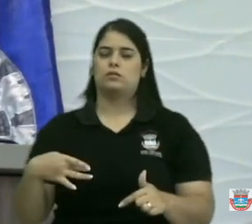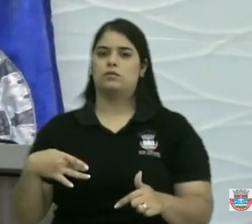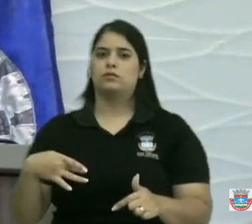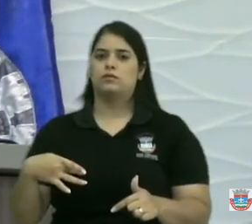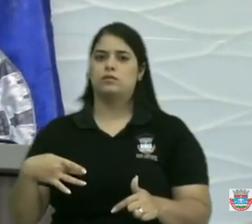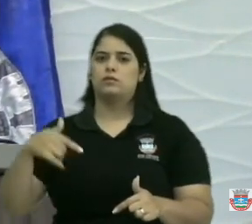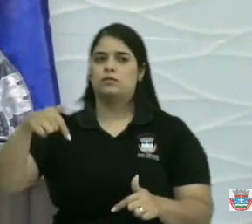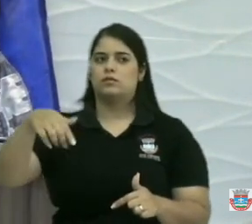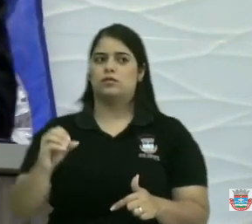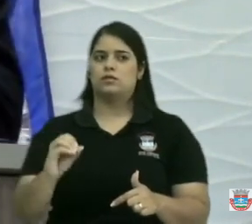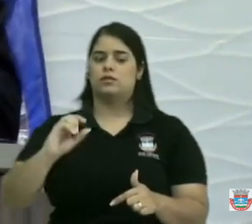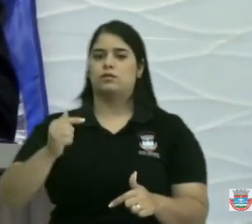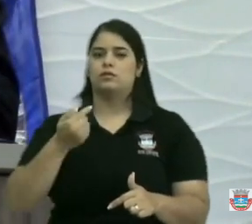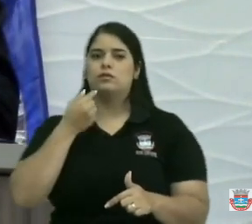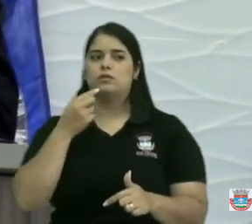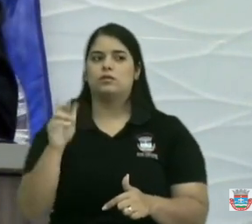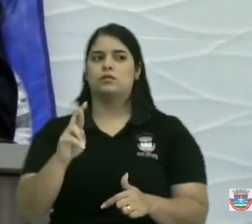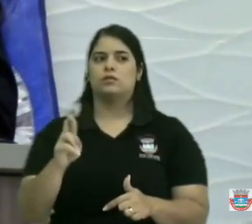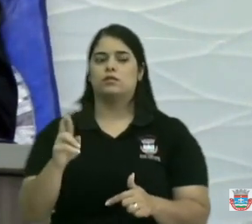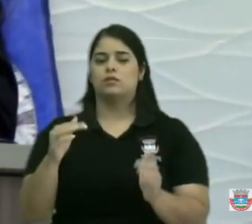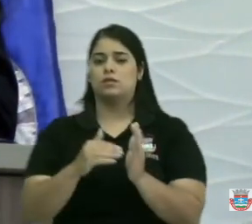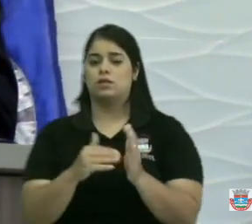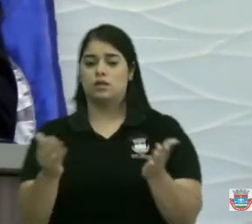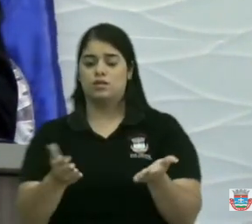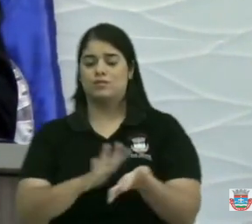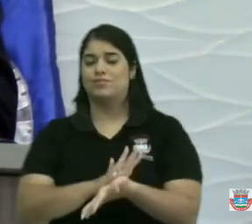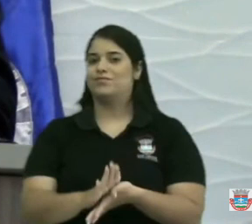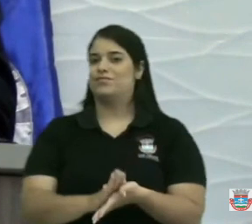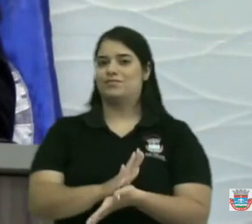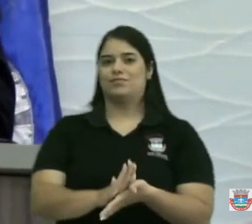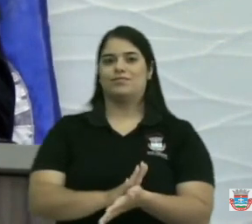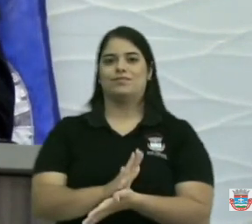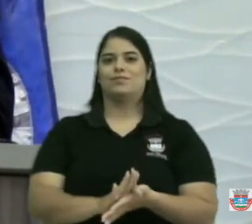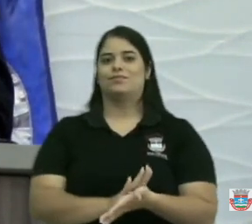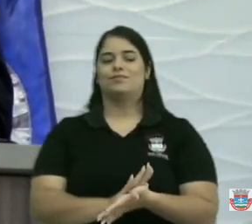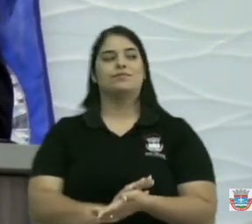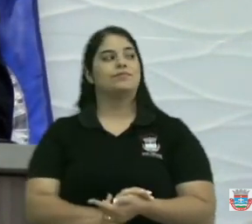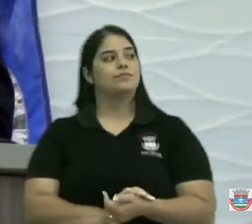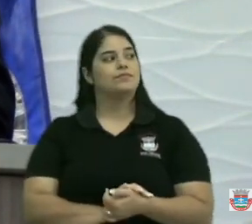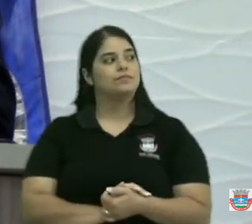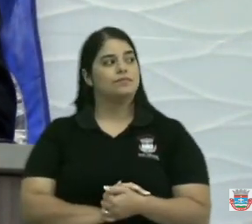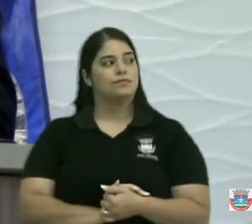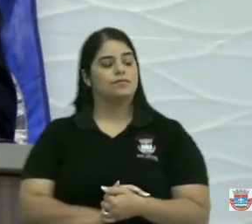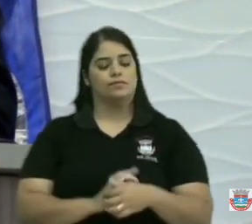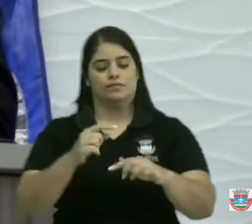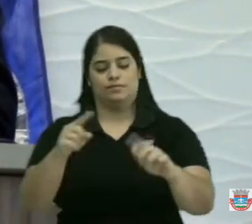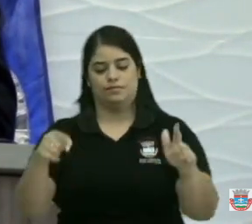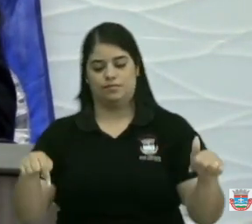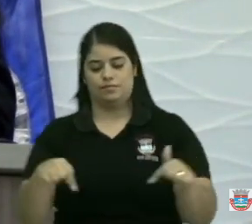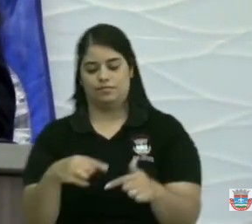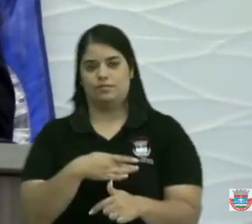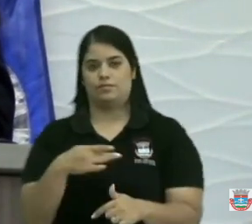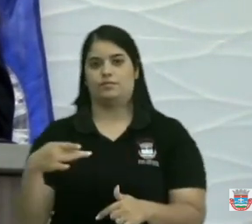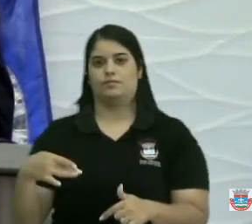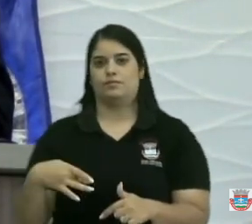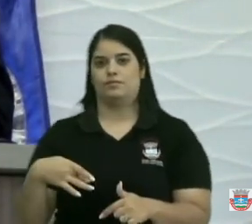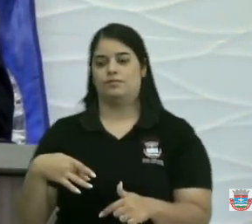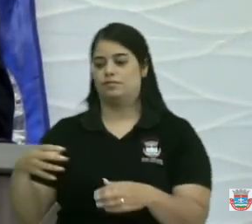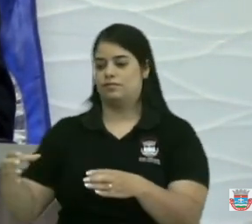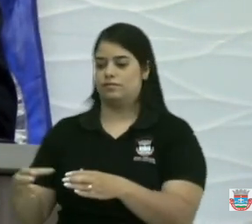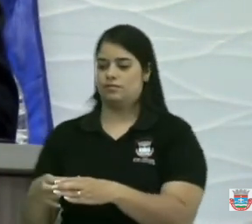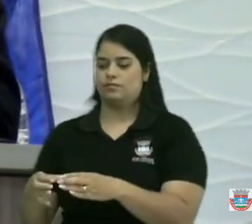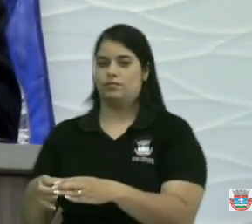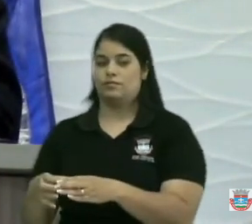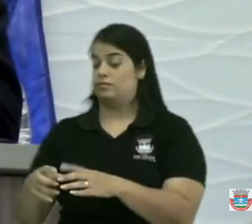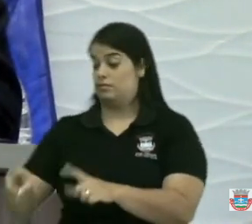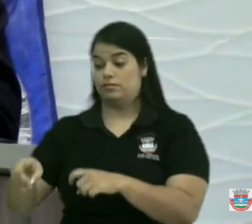70 mil reais nada até agora nada de mexer no posto de saúde lá da comunidade do